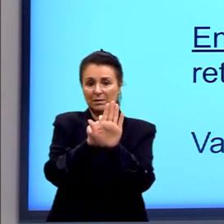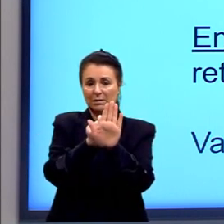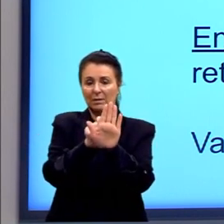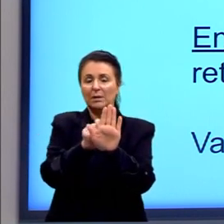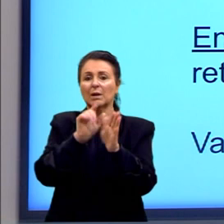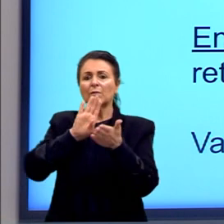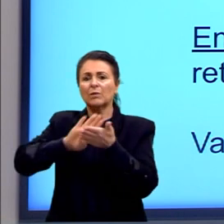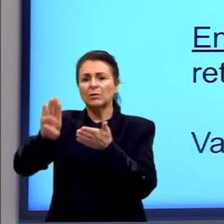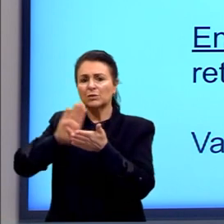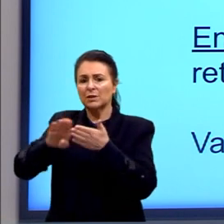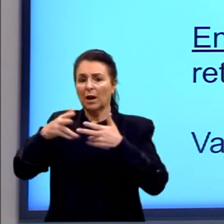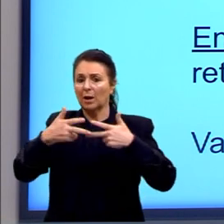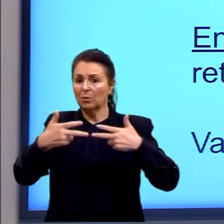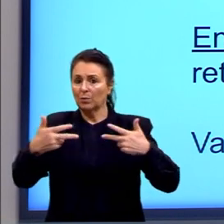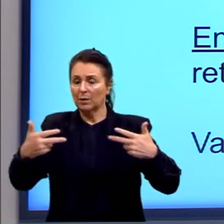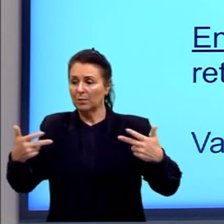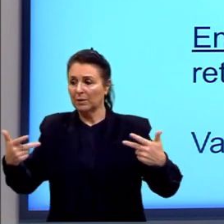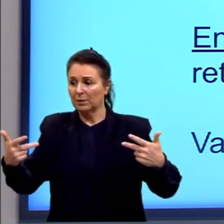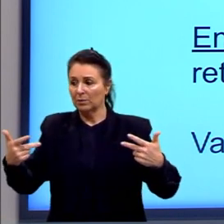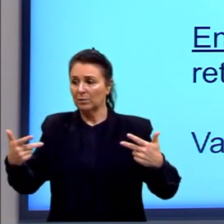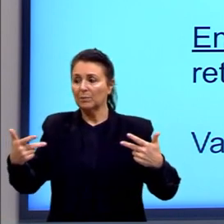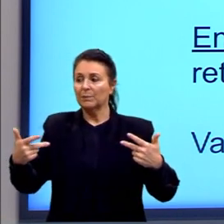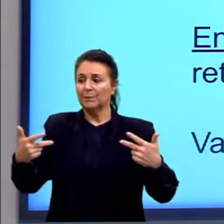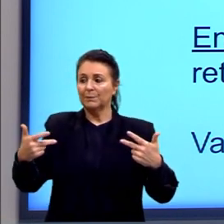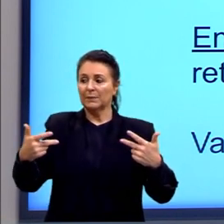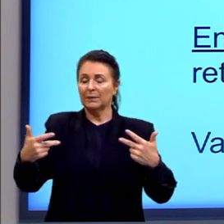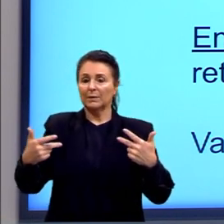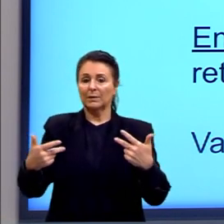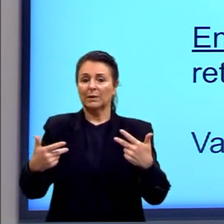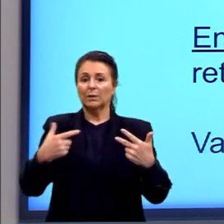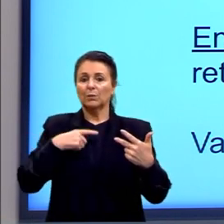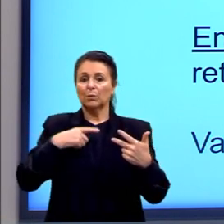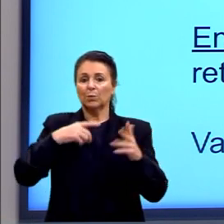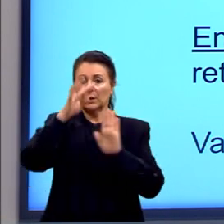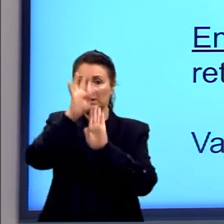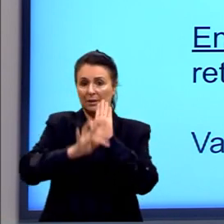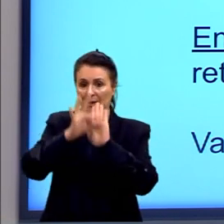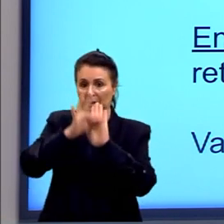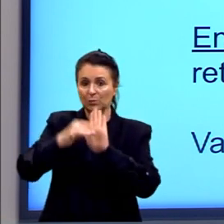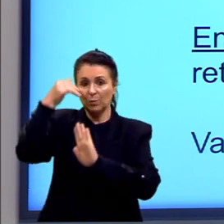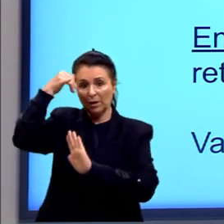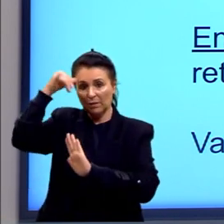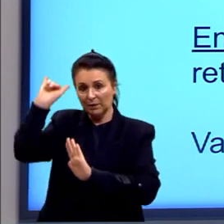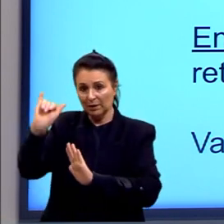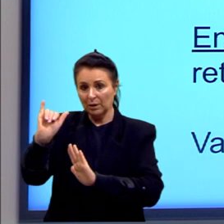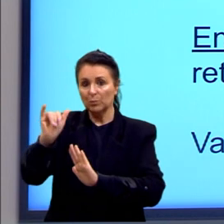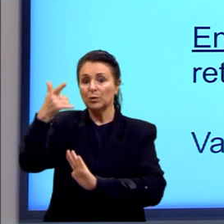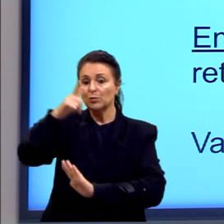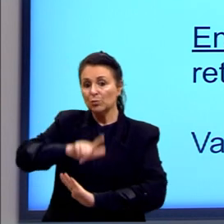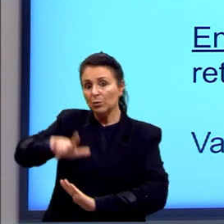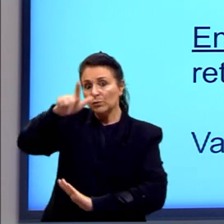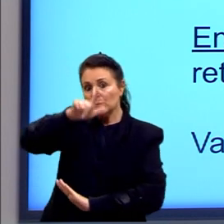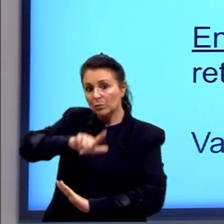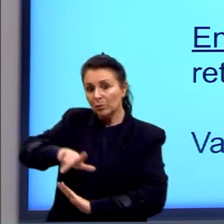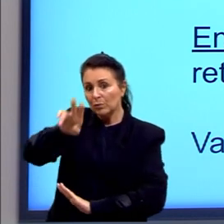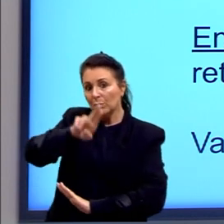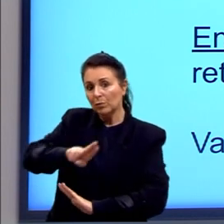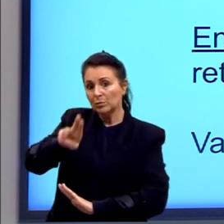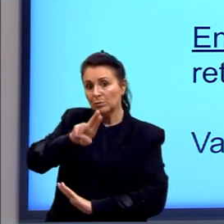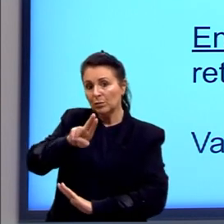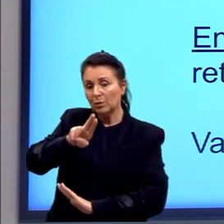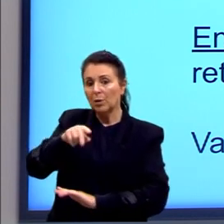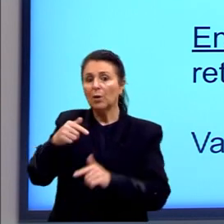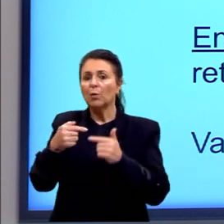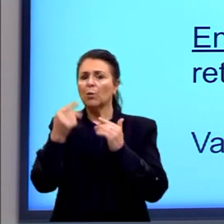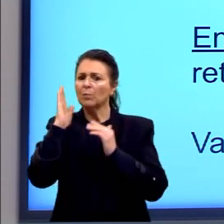um elemento do texto, evitando que ele se repita. Como ele já foi